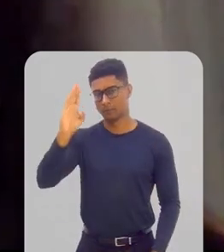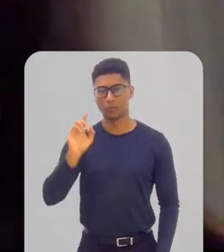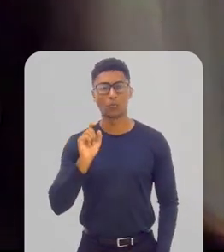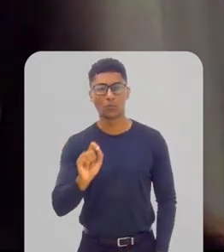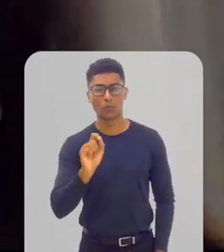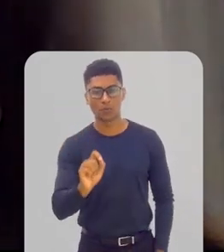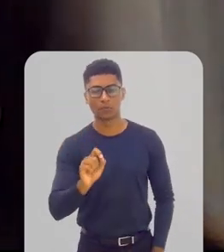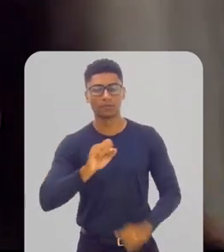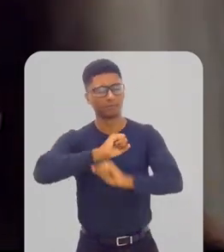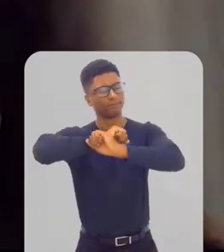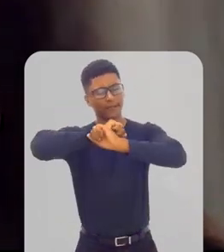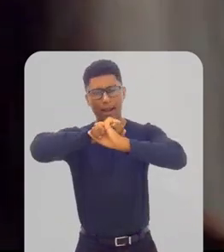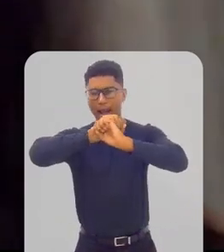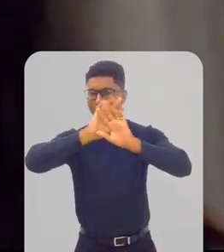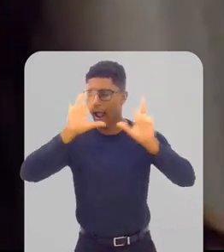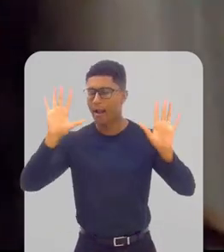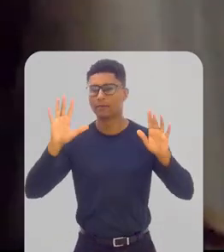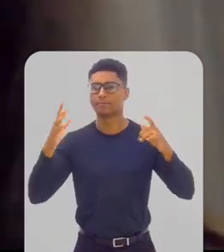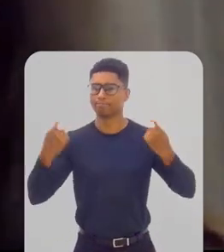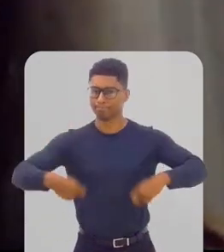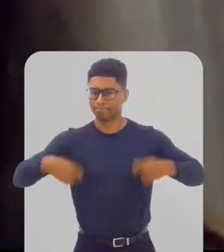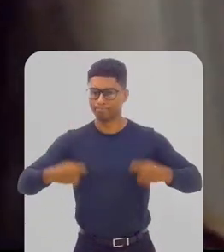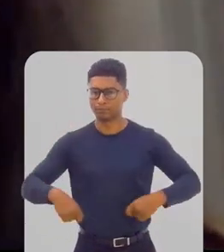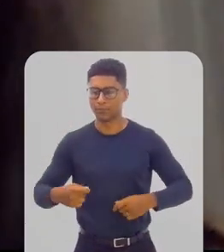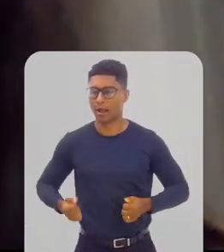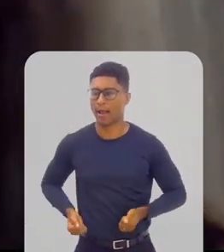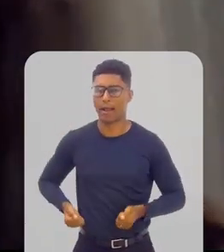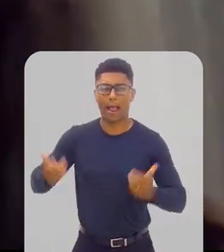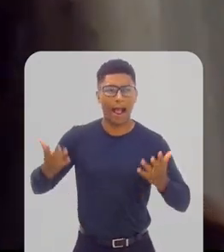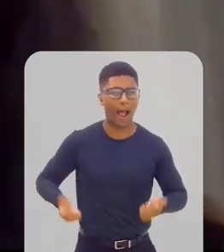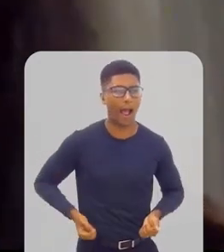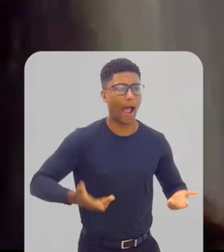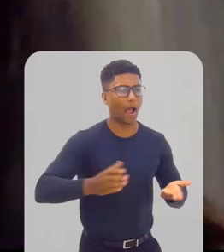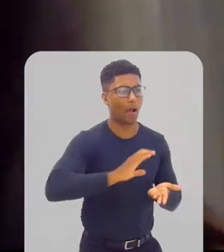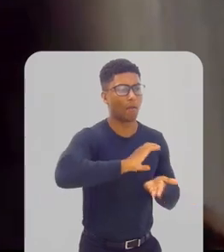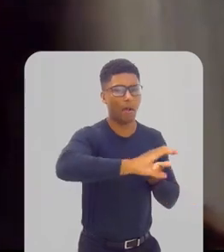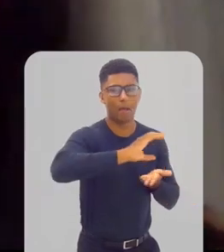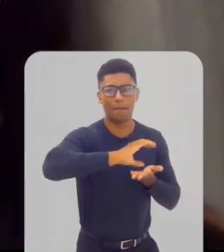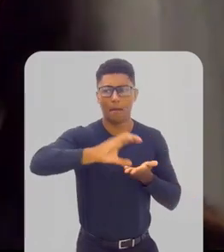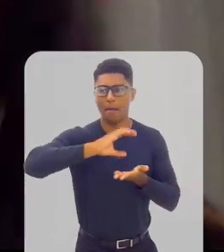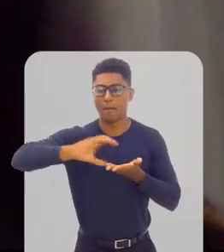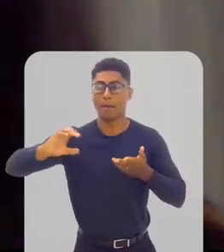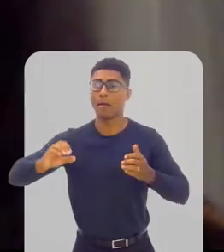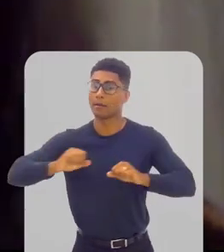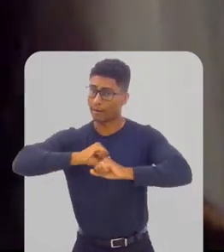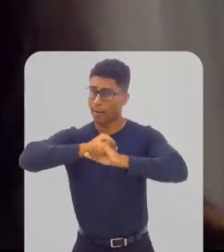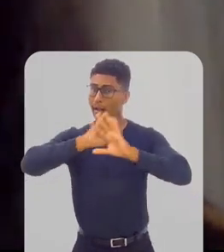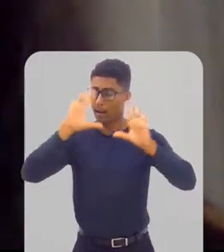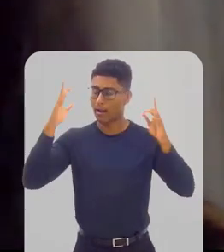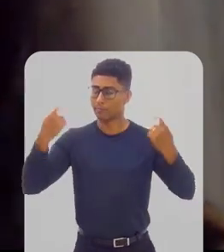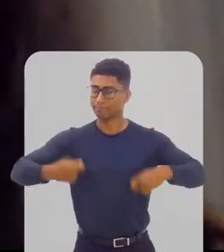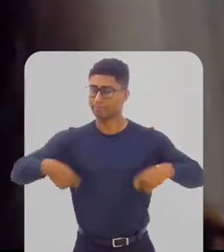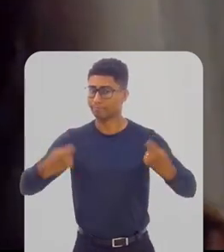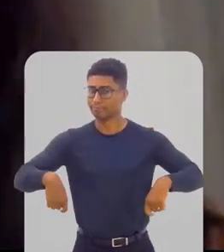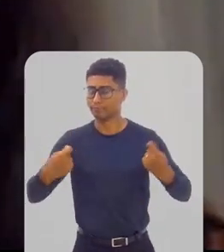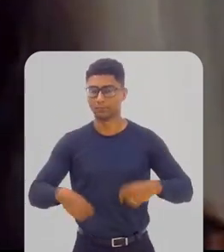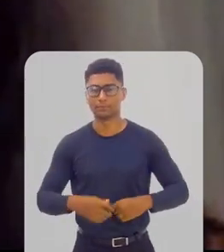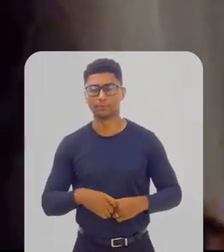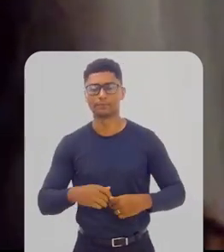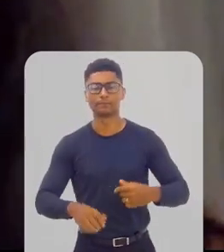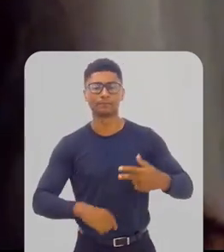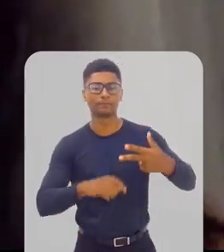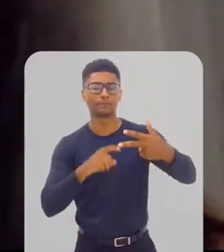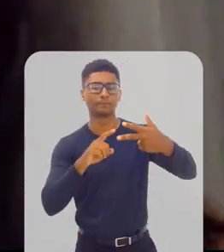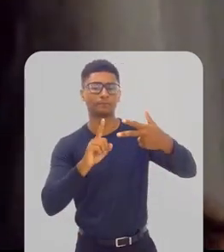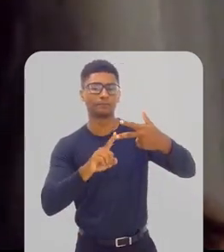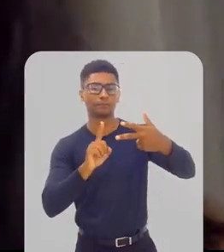tange à transparência dos gastos que vierem a ser efetivados com recursos do fundo. Um